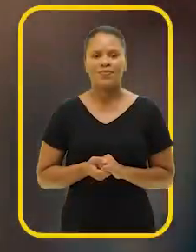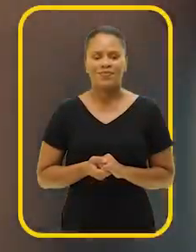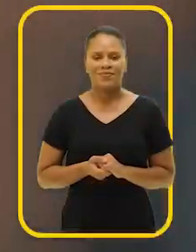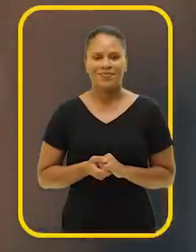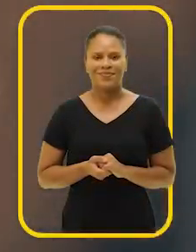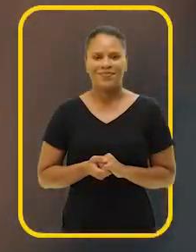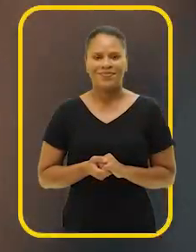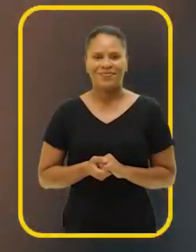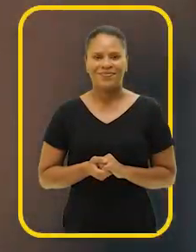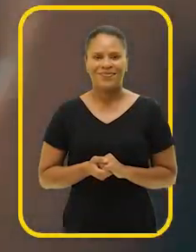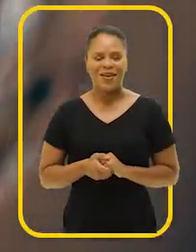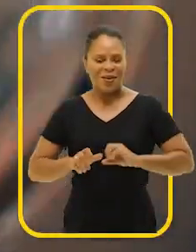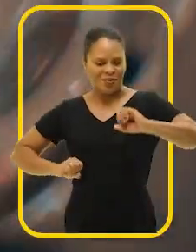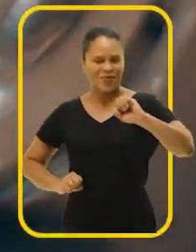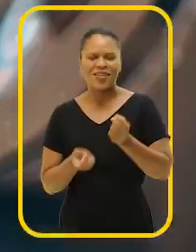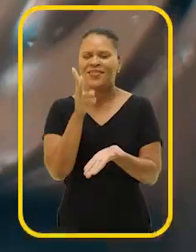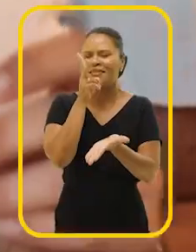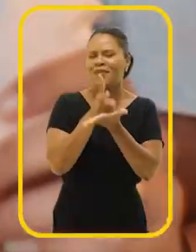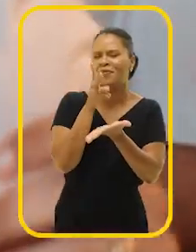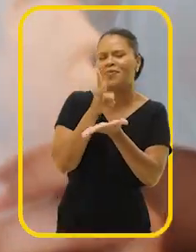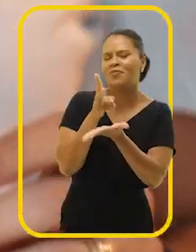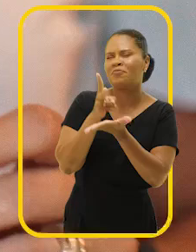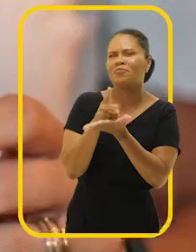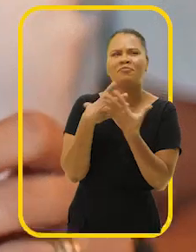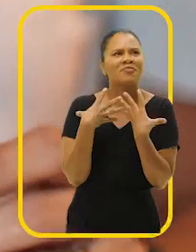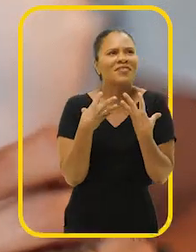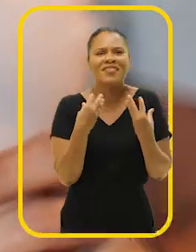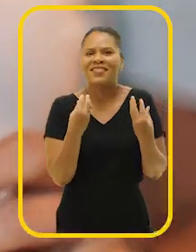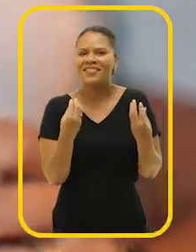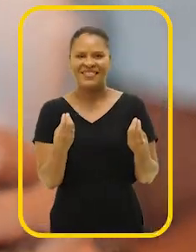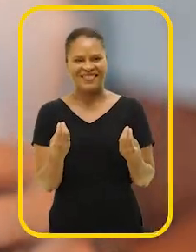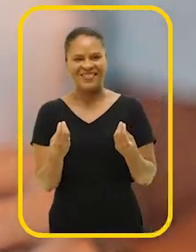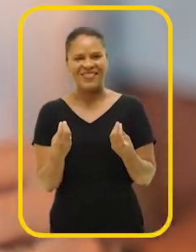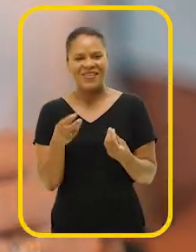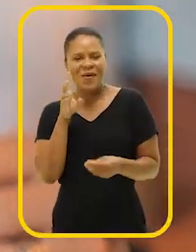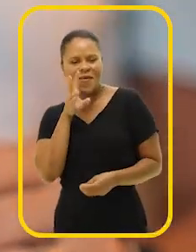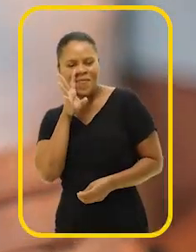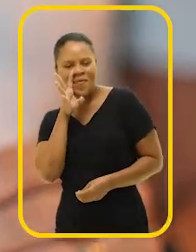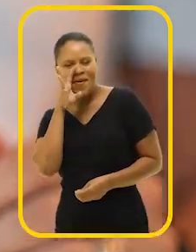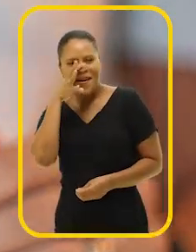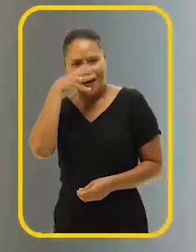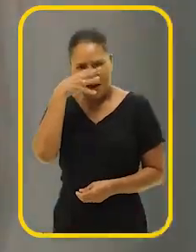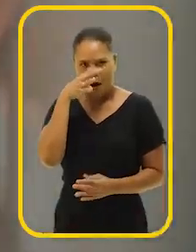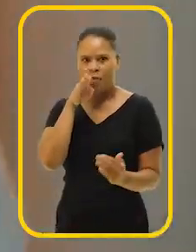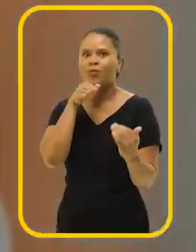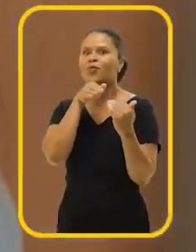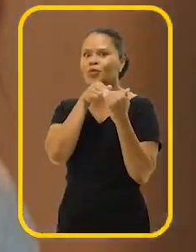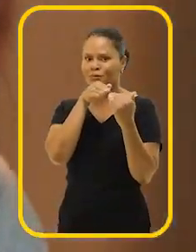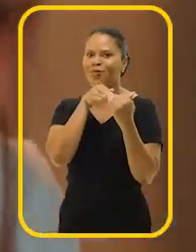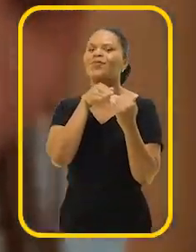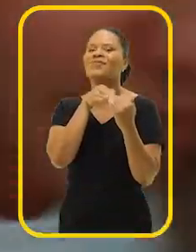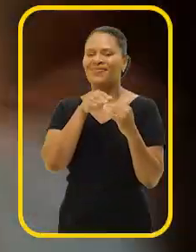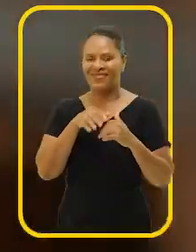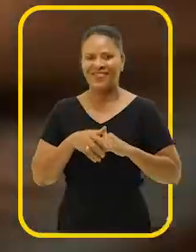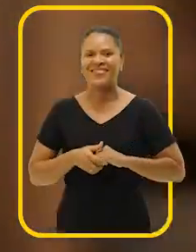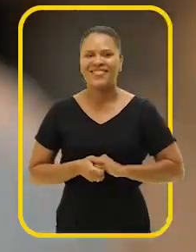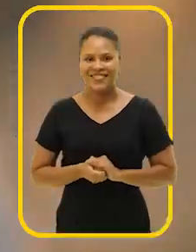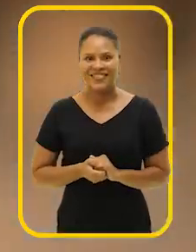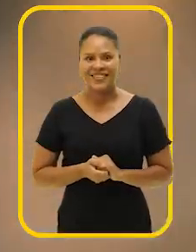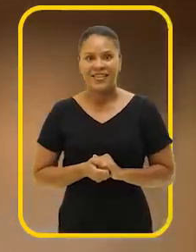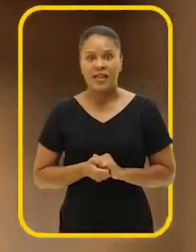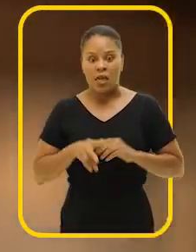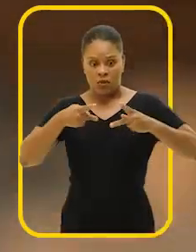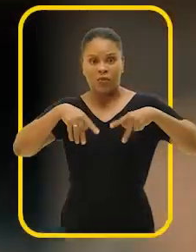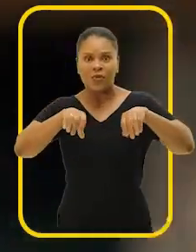Eu acho que foi muito obstinada, assim, com os objetivos, né? Lá no PROCON,